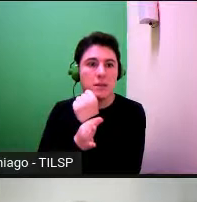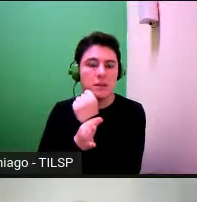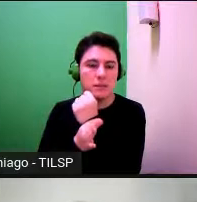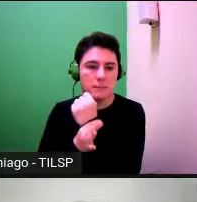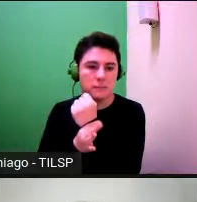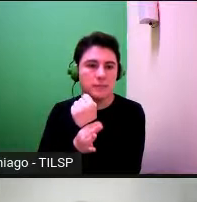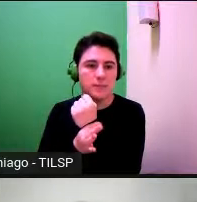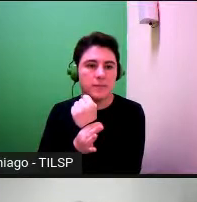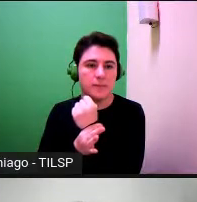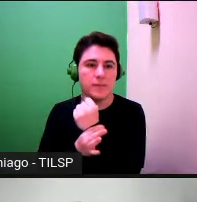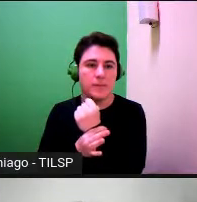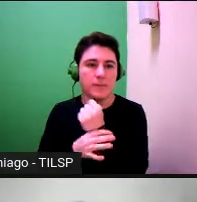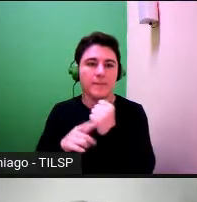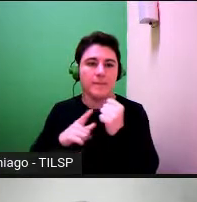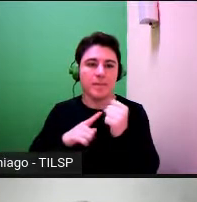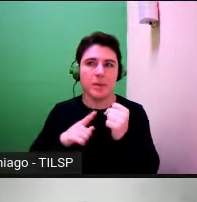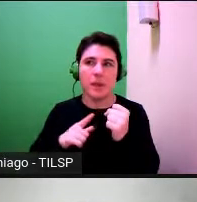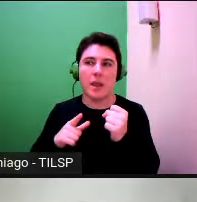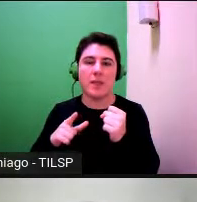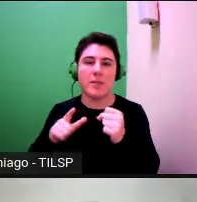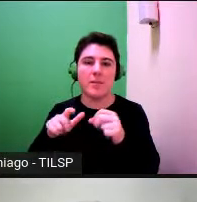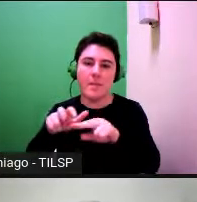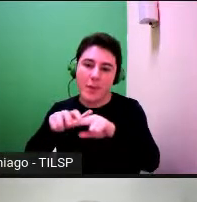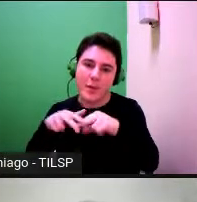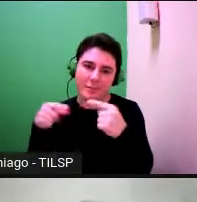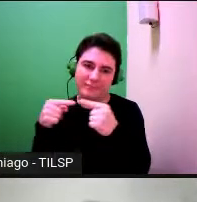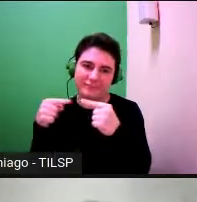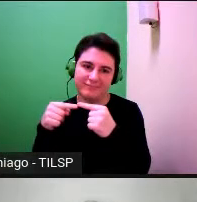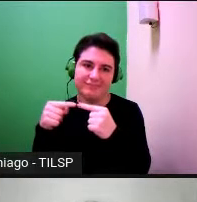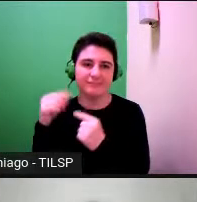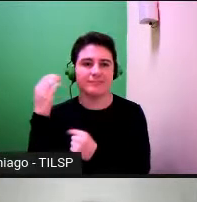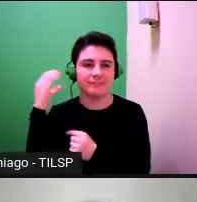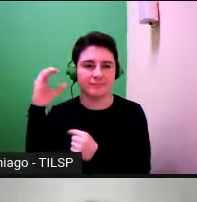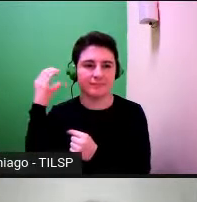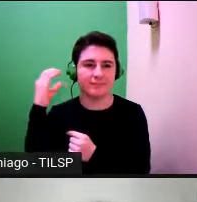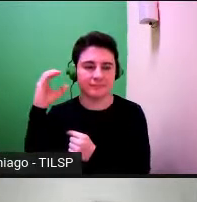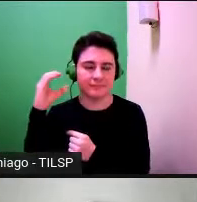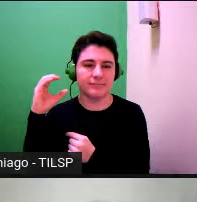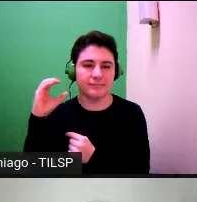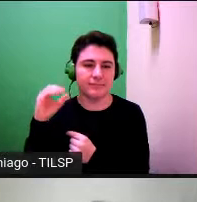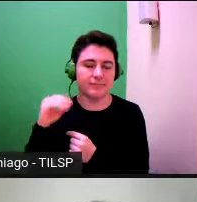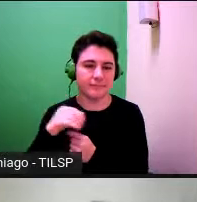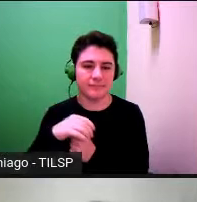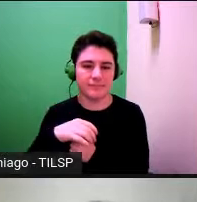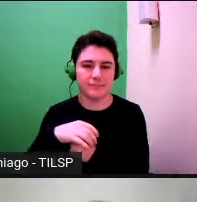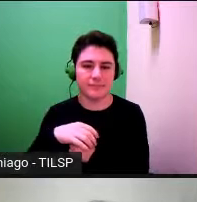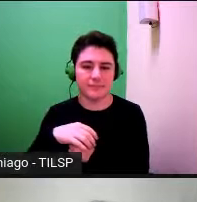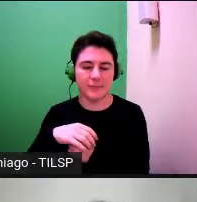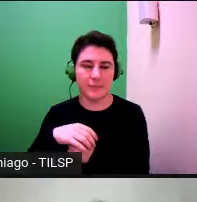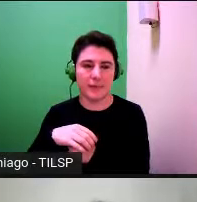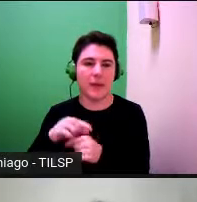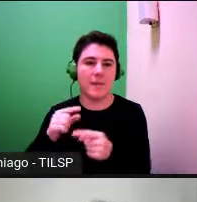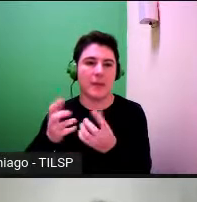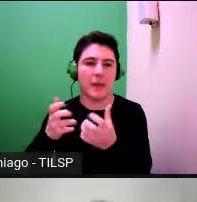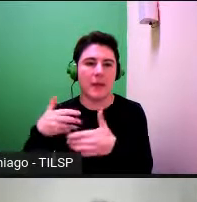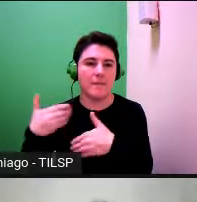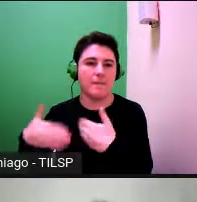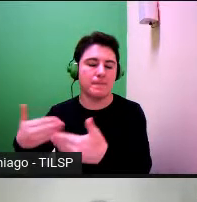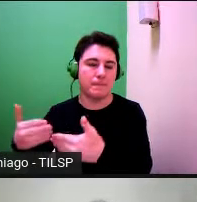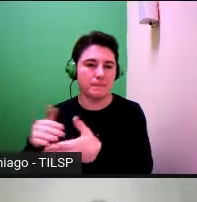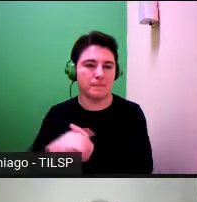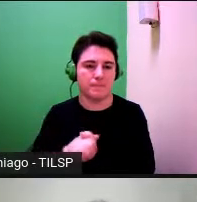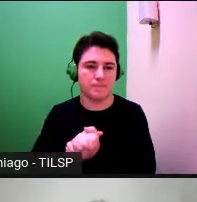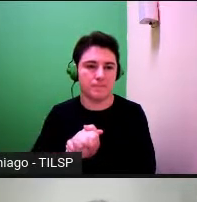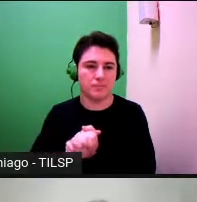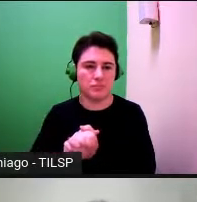do critério segundo da ciência para permitir avançar para